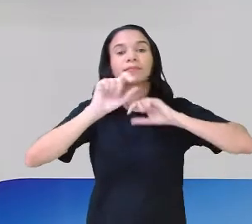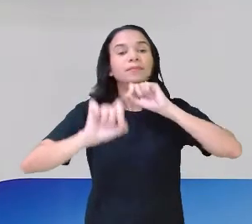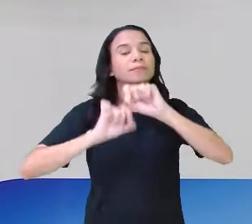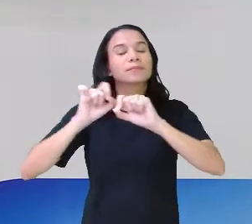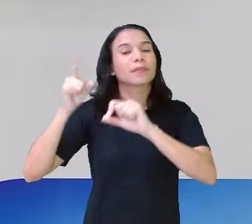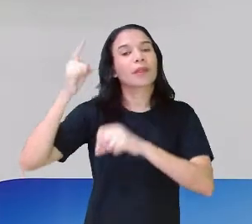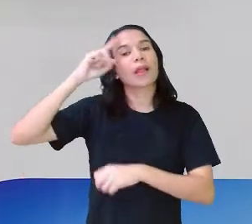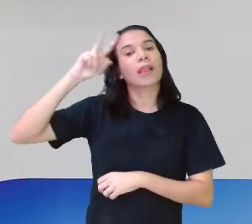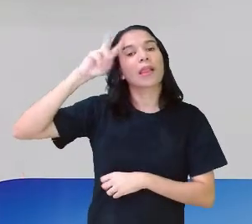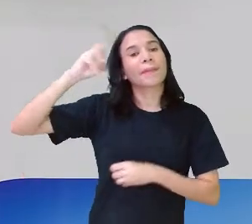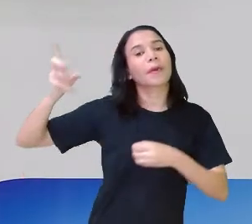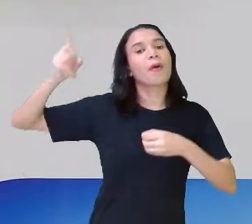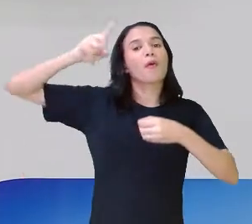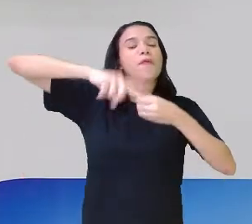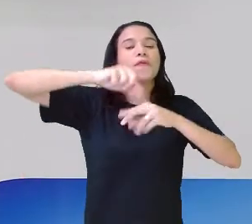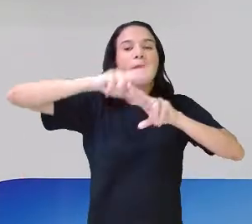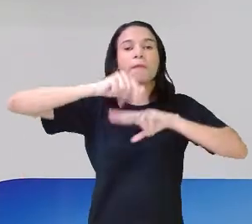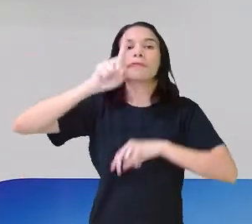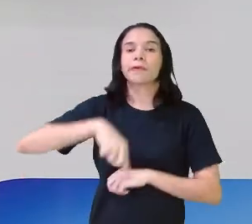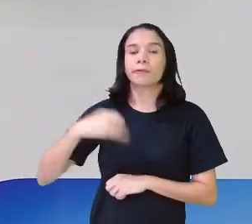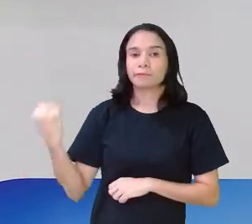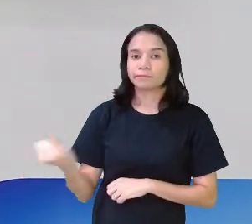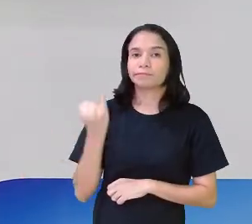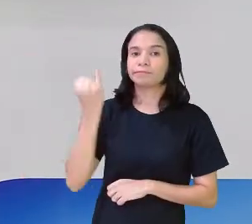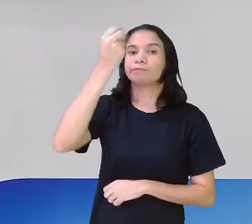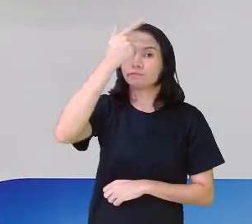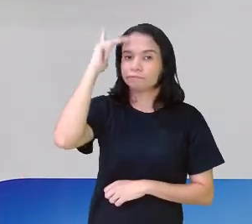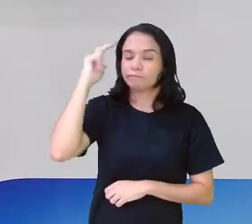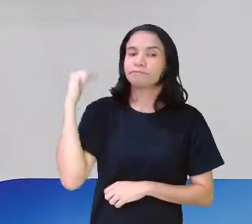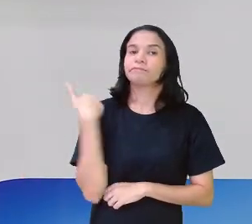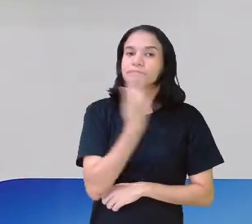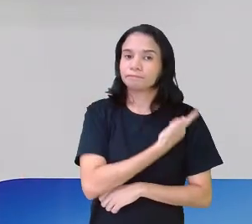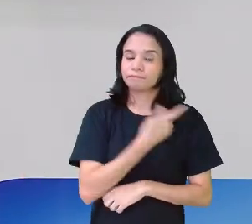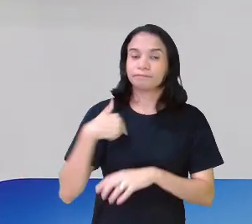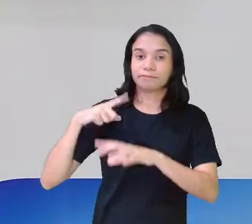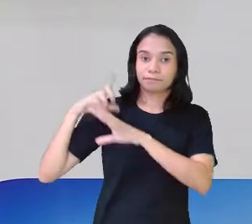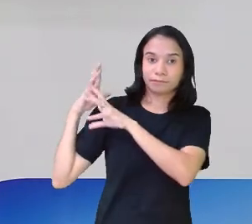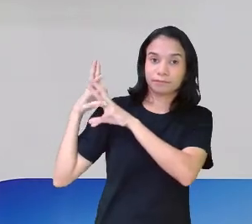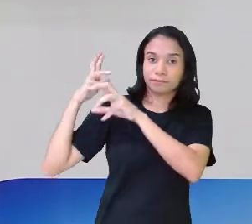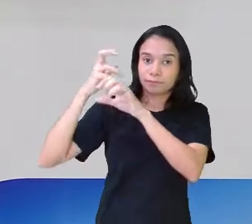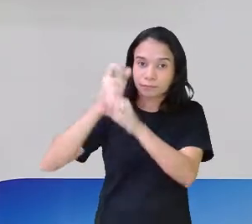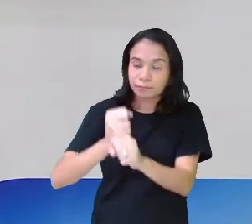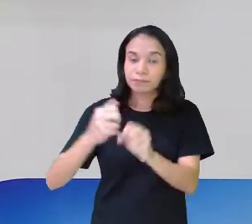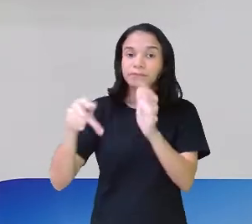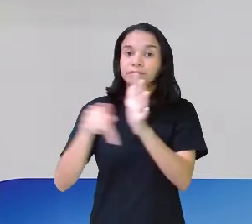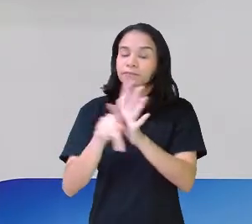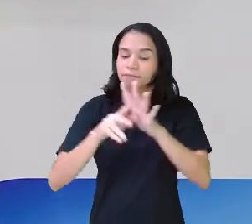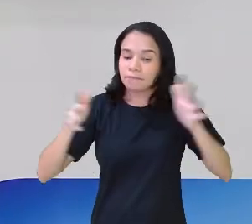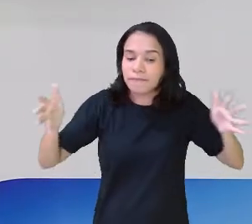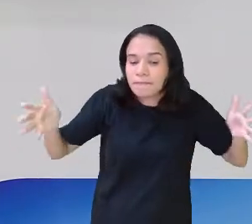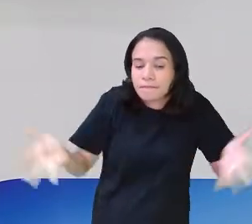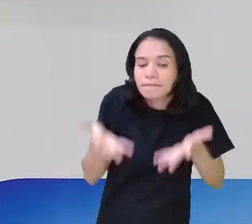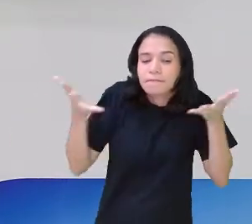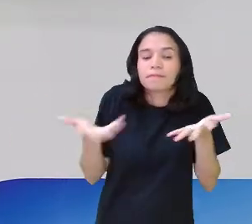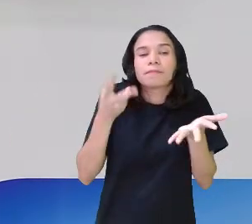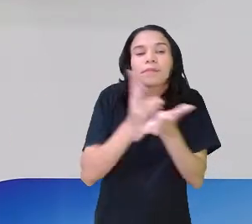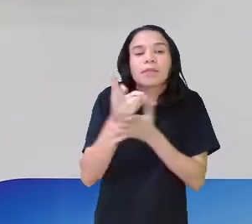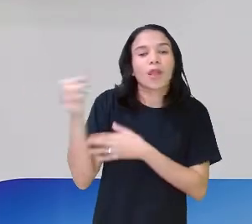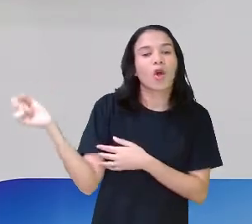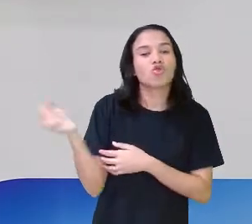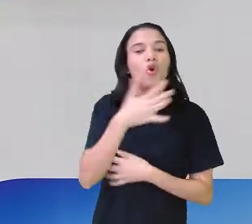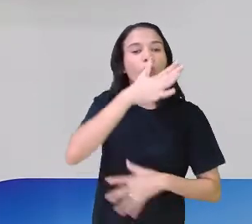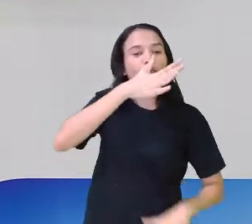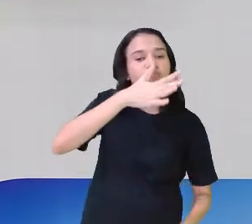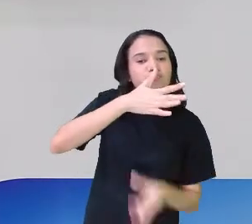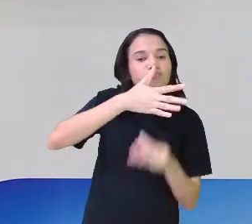retomando? Porque é muito importante que a gente, além de revisar, reforçar, sempre tem algo novo, não é?